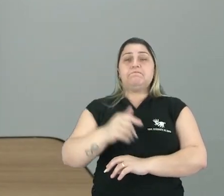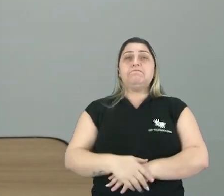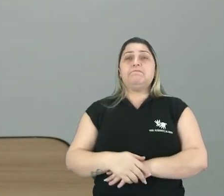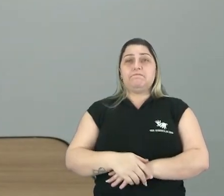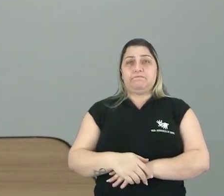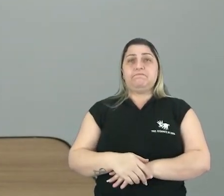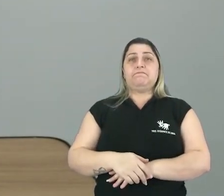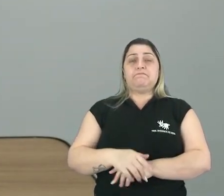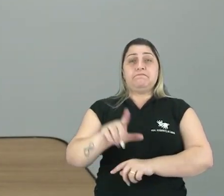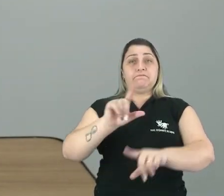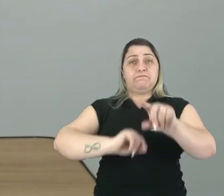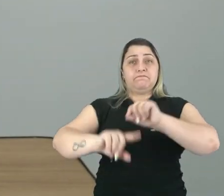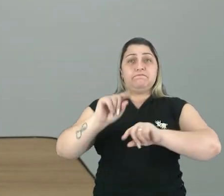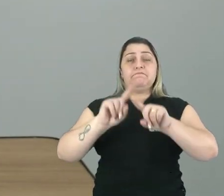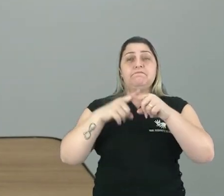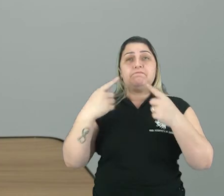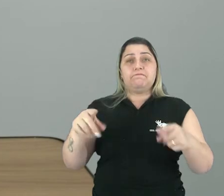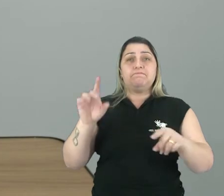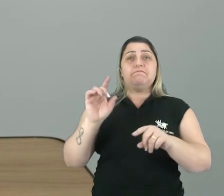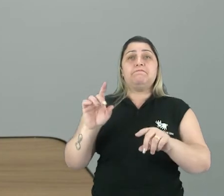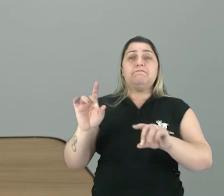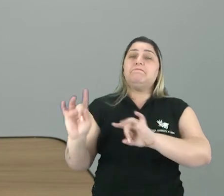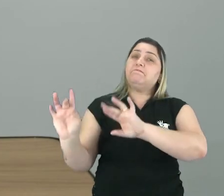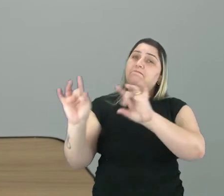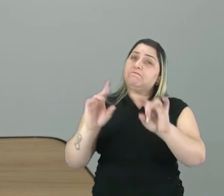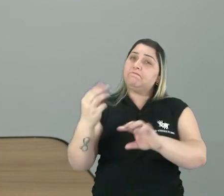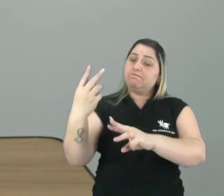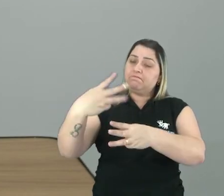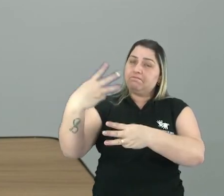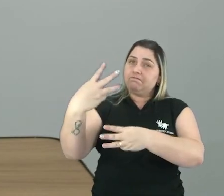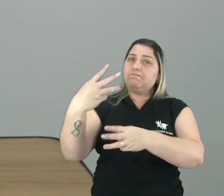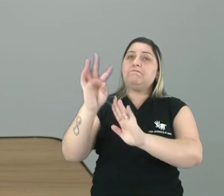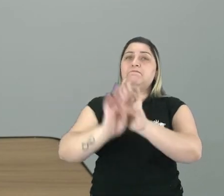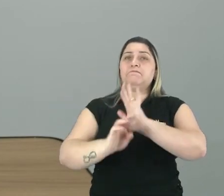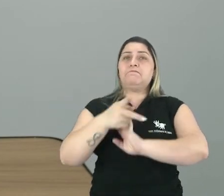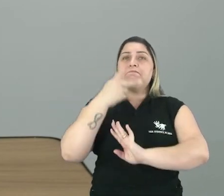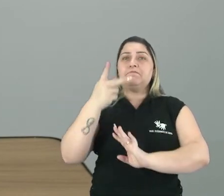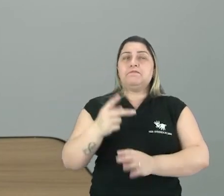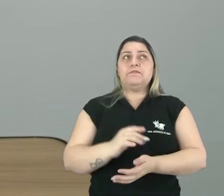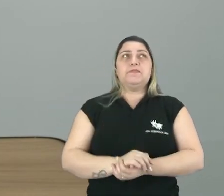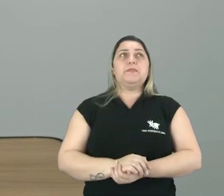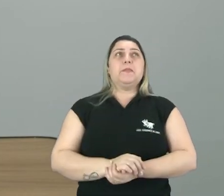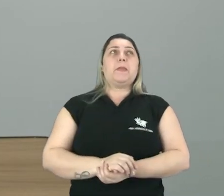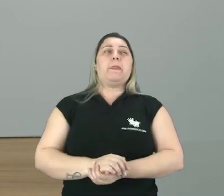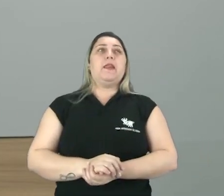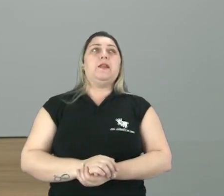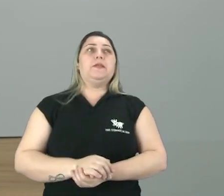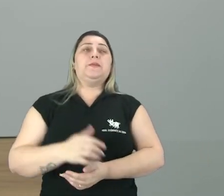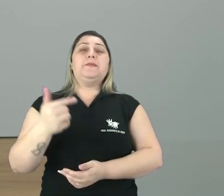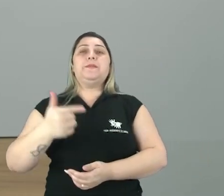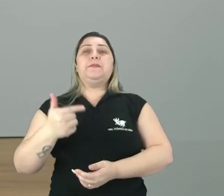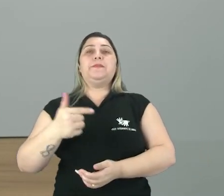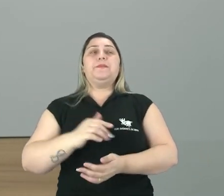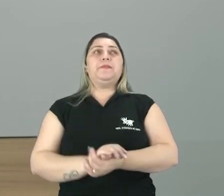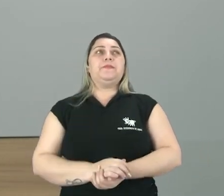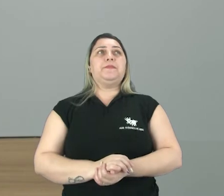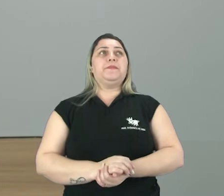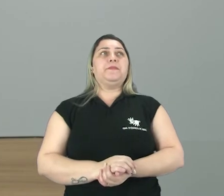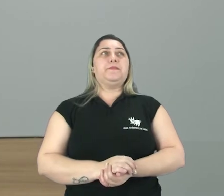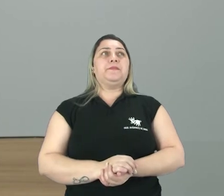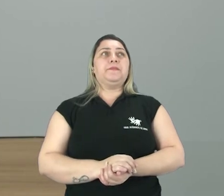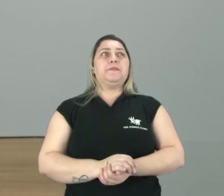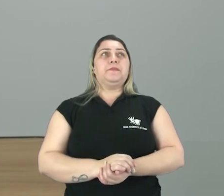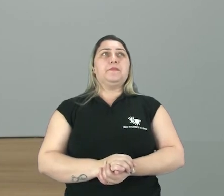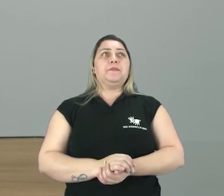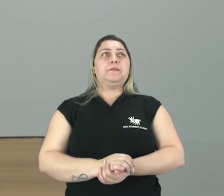alternativas tá. Mas especialmente esses três aqui. Como o texto se refere. E aí no dois ele fala ó. Na questão